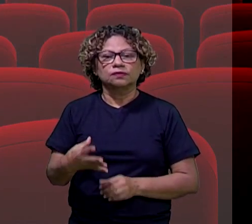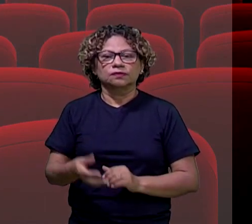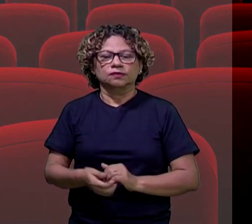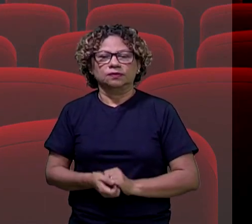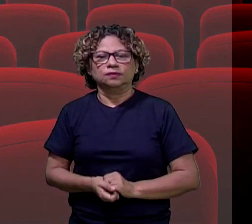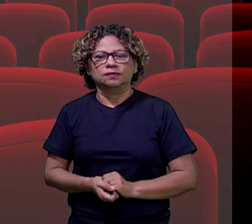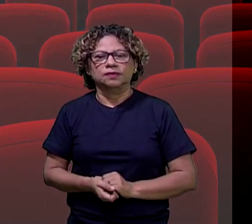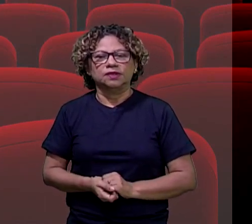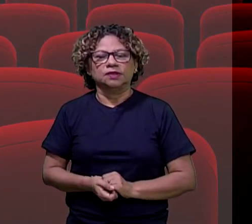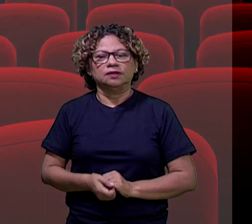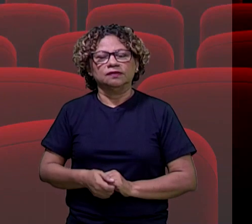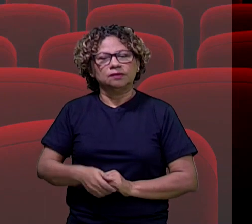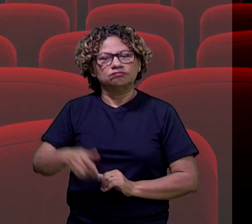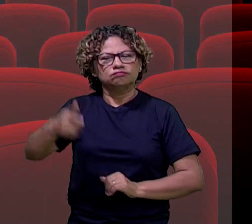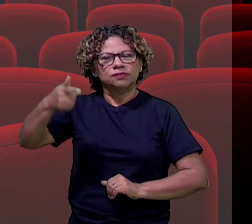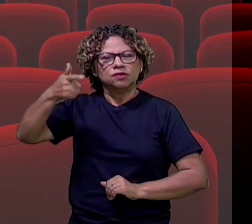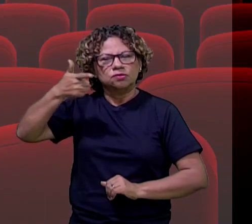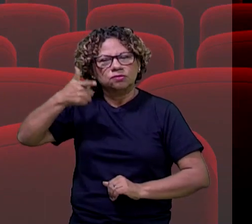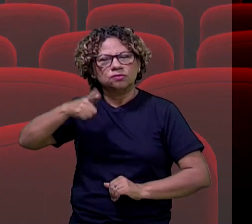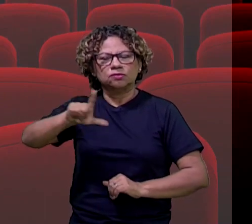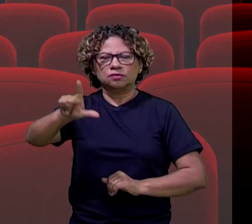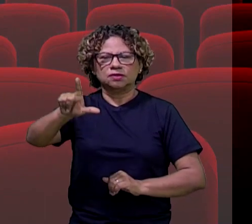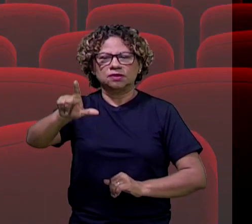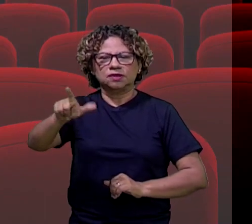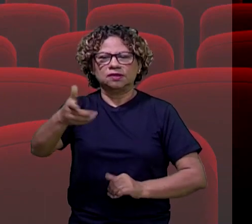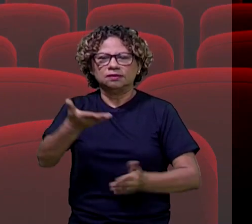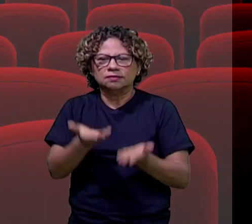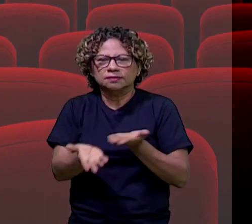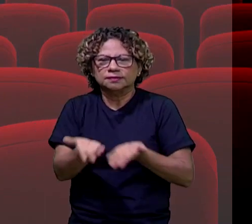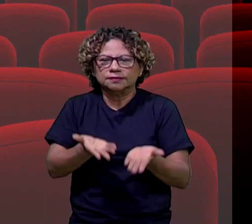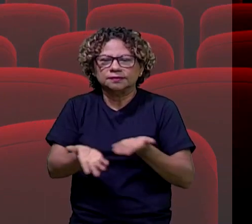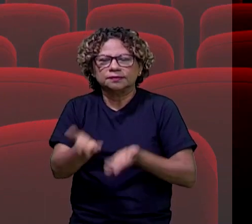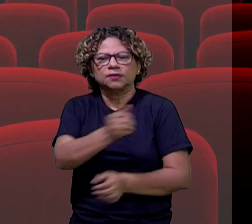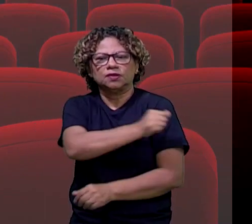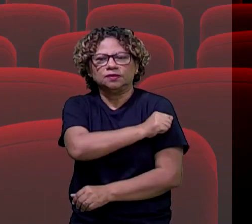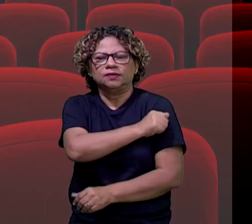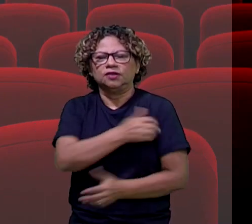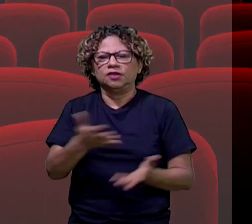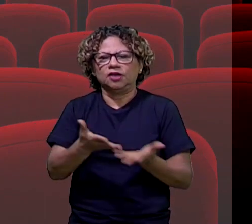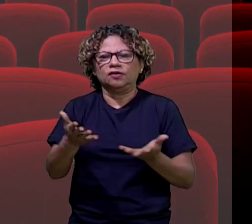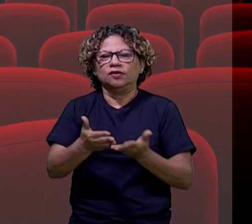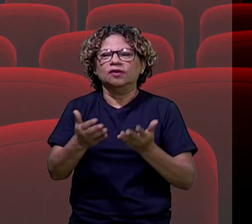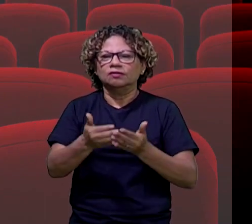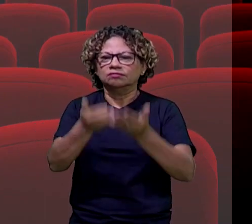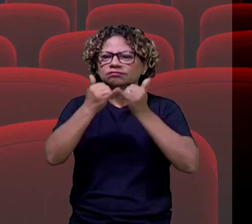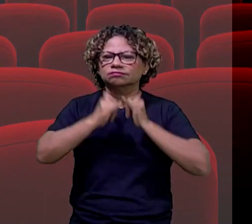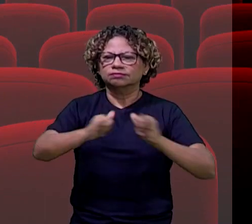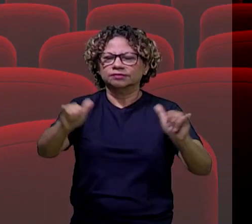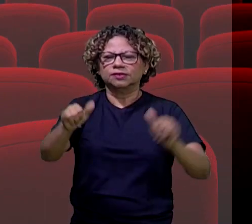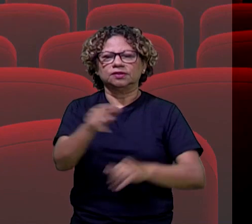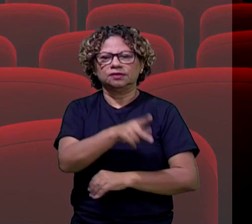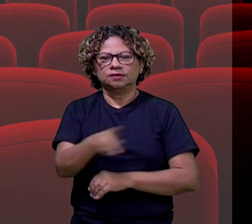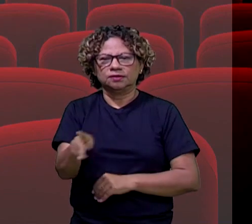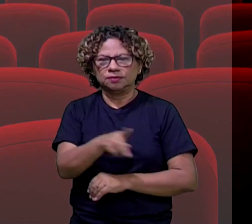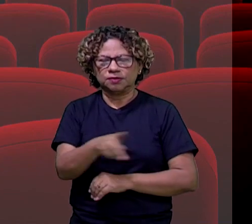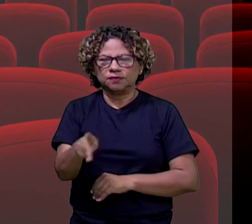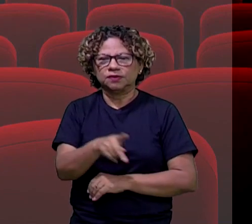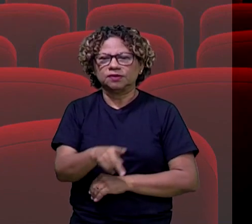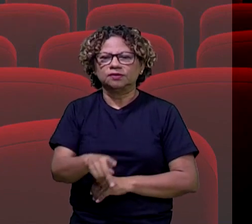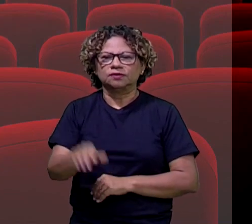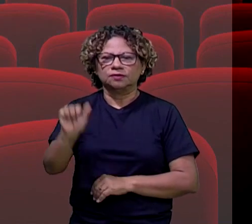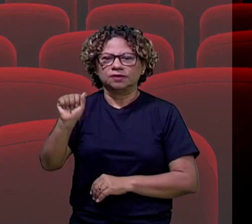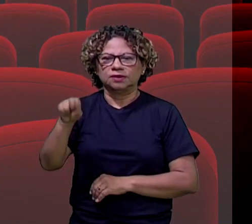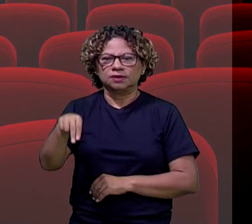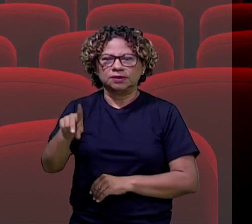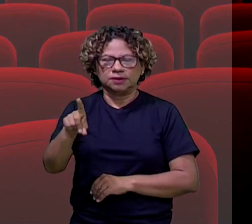alunos, sim, tá bom? E a gente tem, olha só, recadinho do professor. Agora nós vamos ver o recado do professor André,